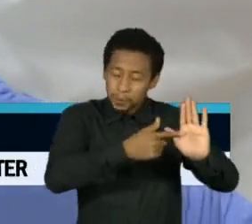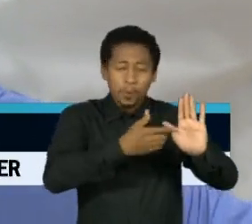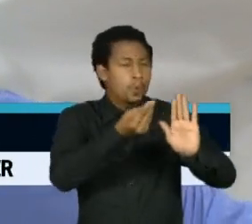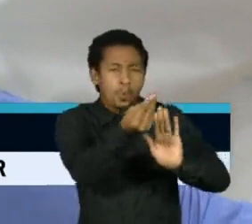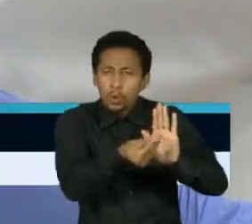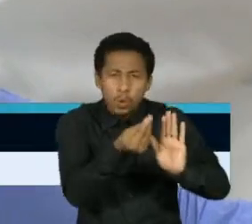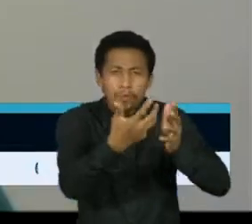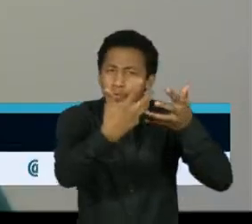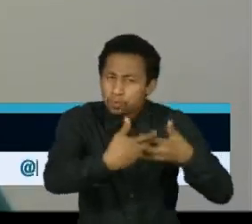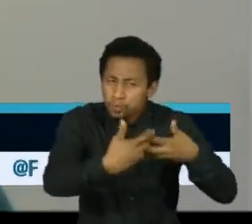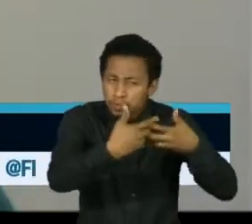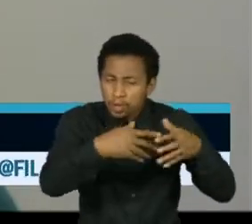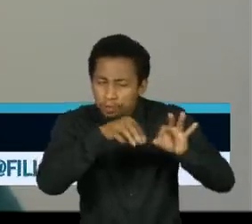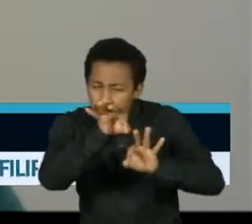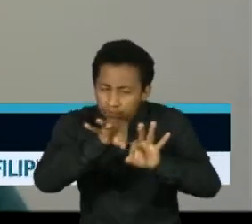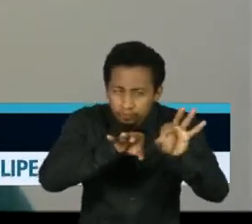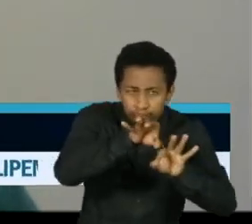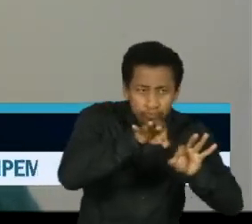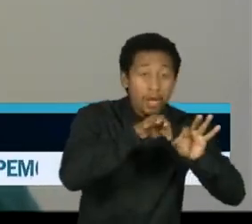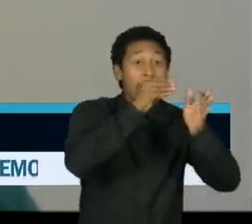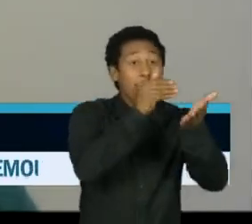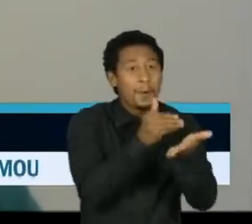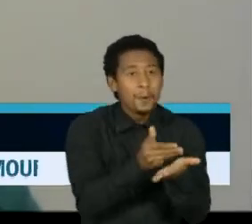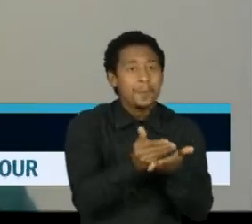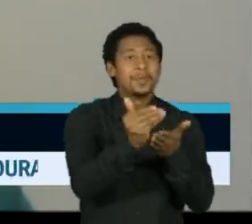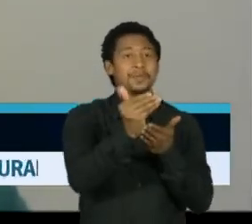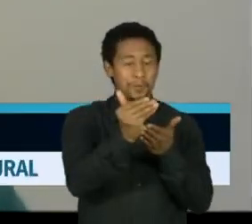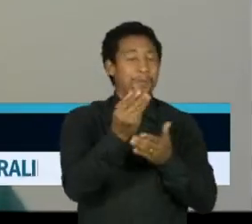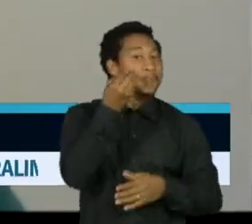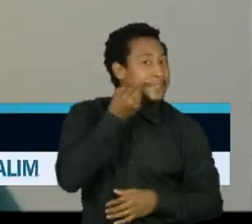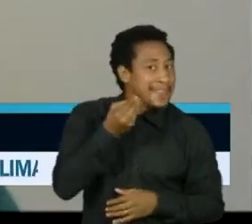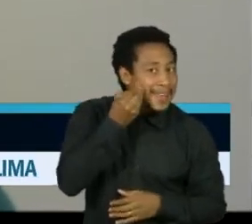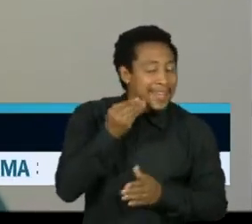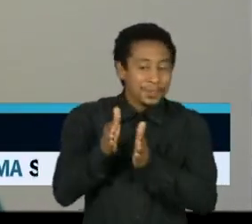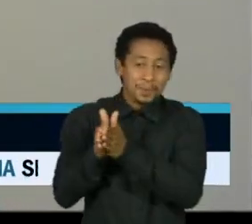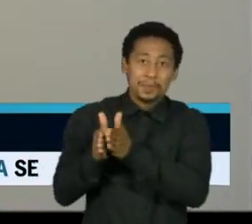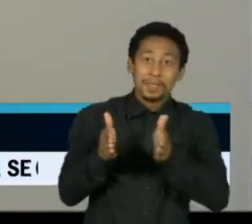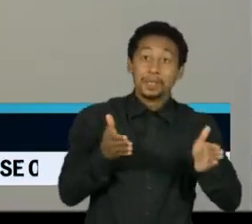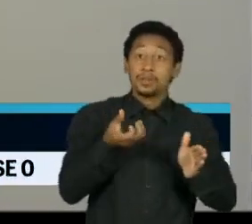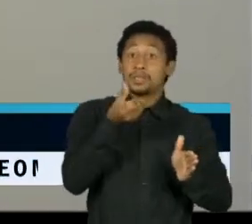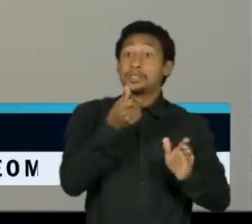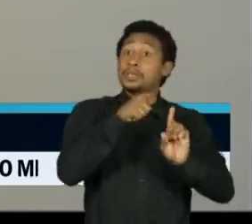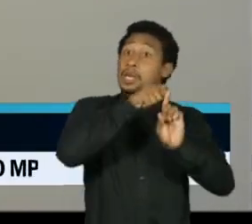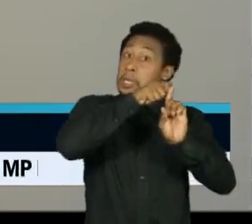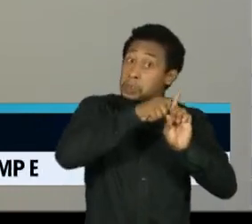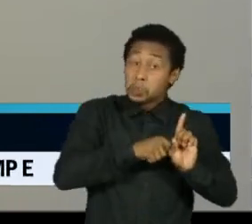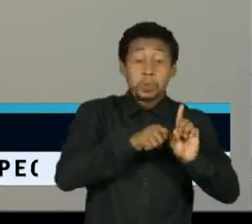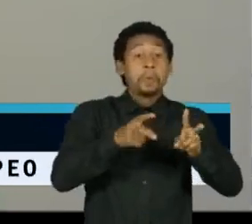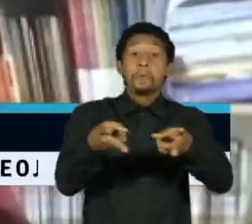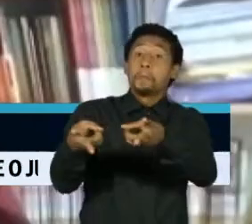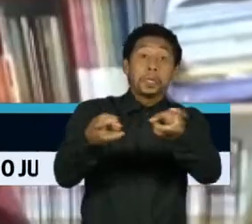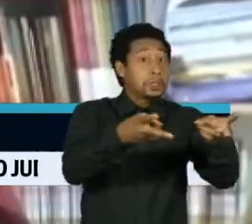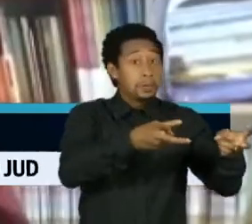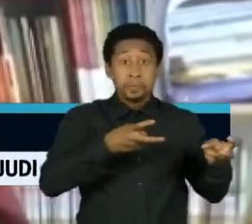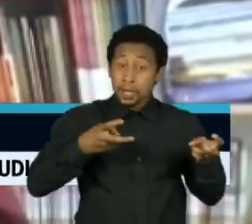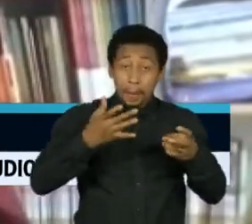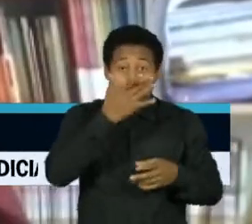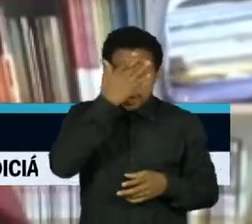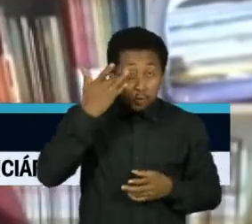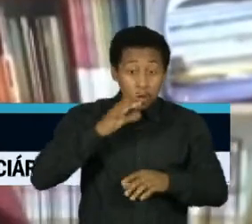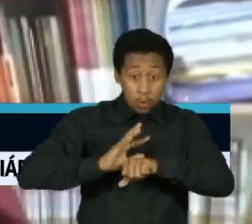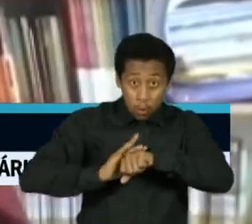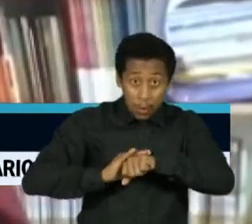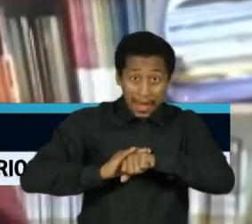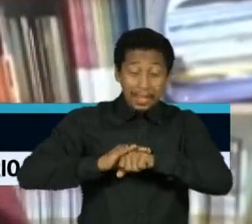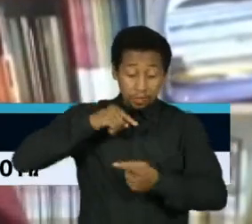a gente percebeu que ficamos aí um pouco mais de seis meses sem ter nenhuma infecção de corrente sanguínea. A professora